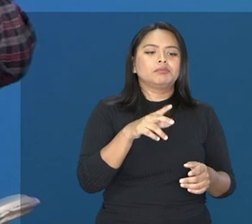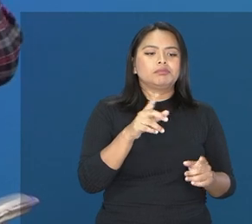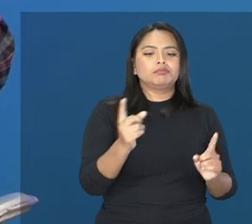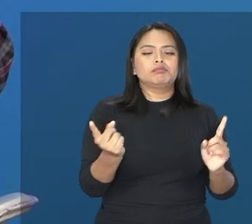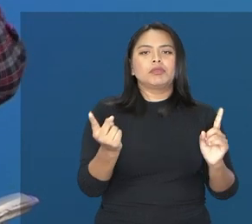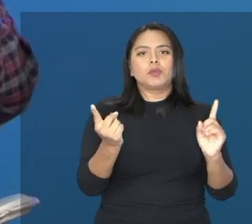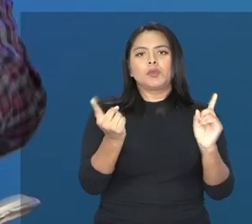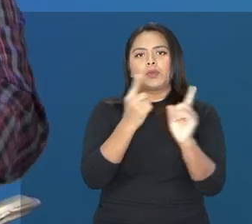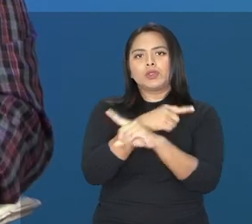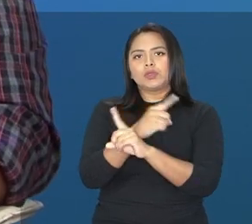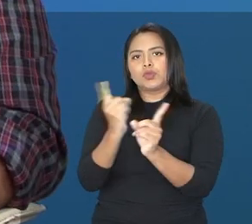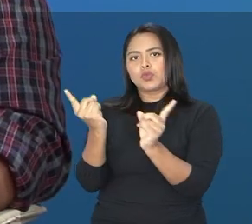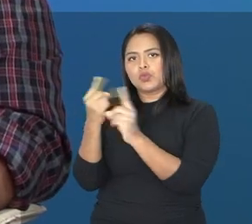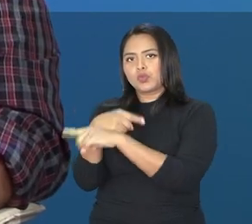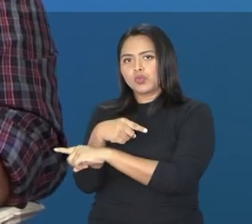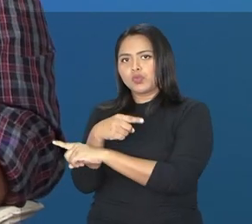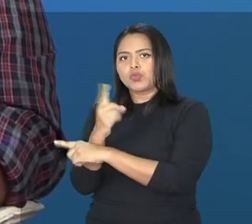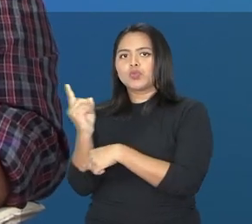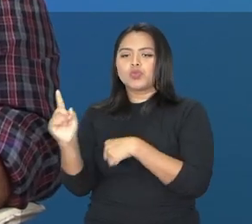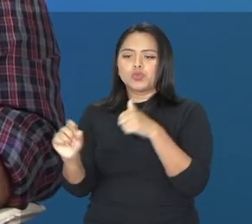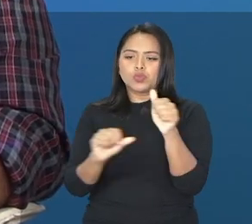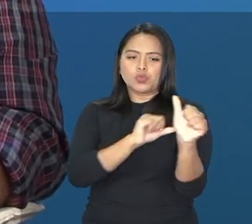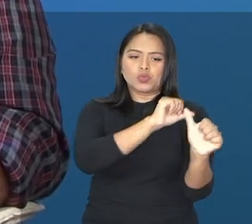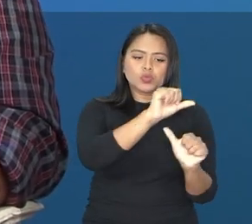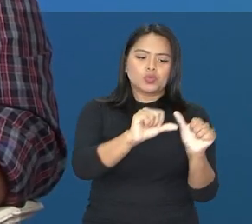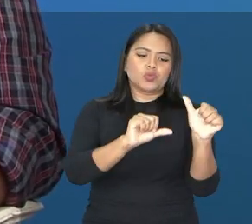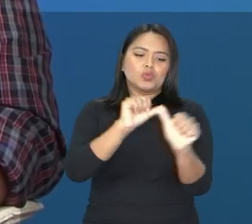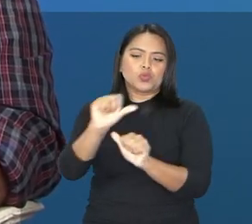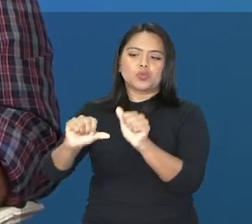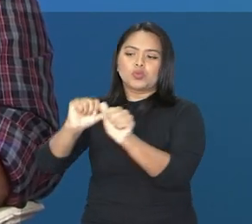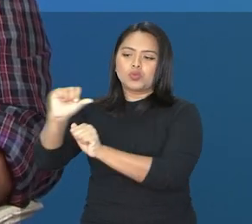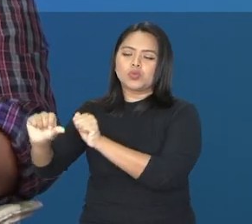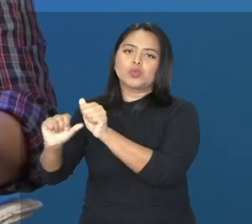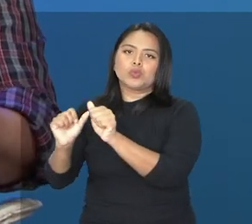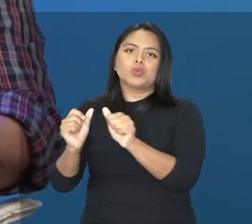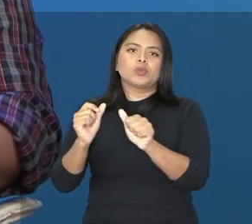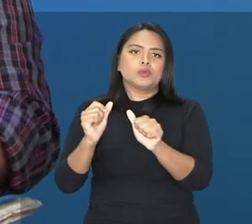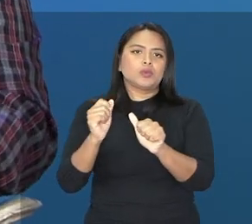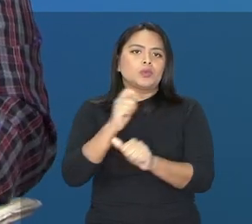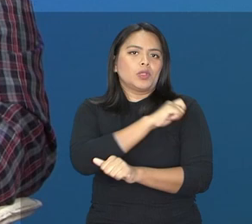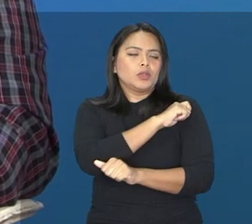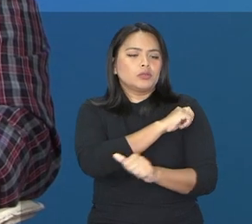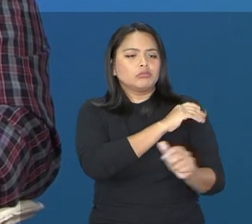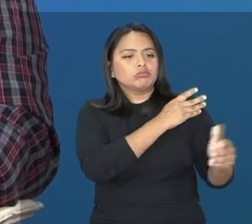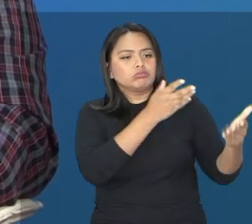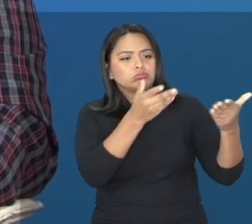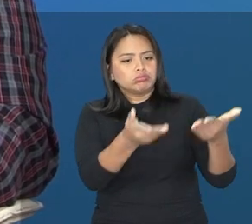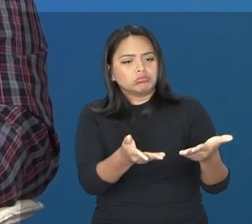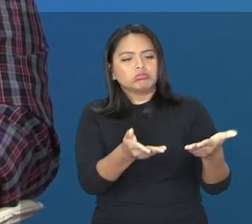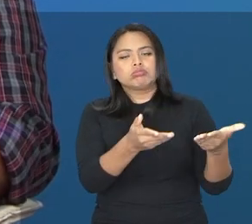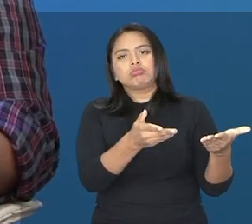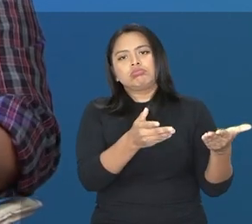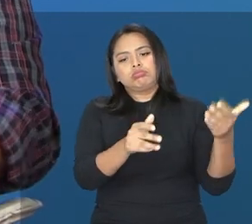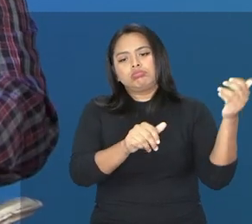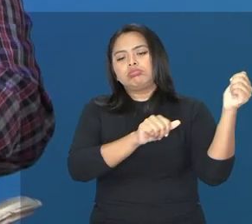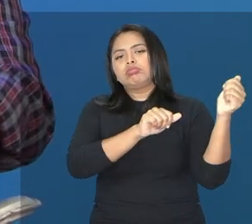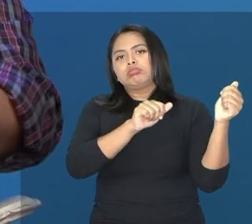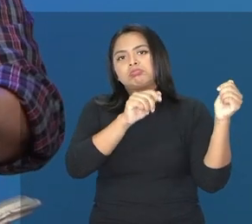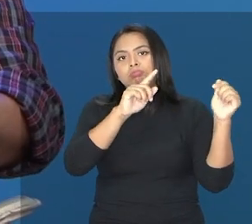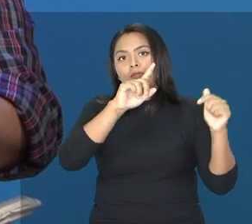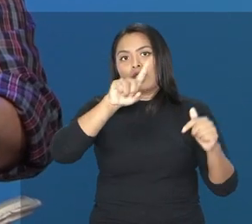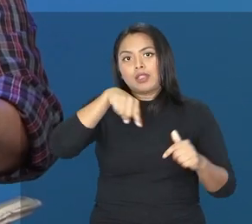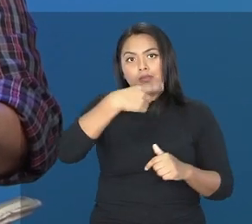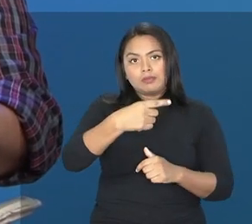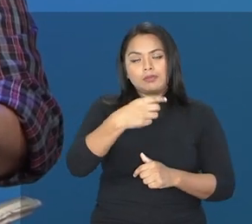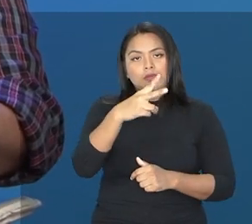minutos há uma alternância nas classes, de salas, e ali a gente consegue realizar com eles o que nós chamamos de